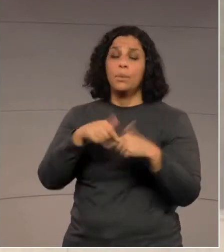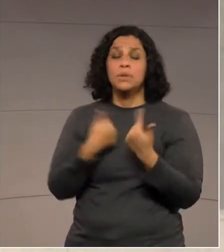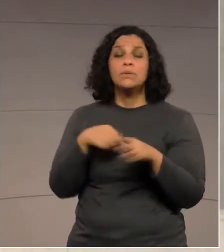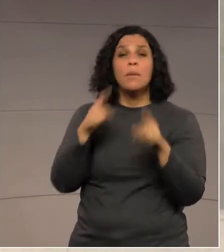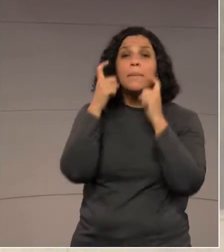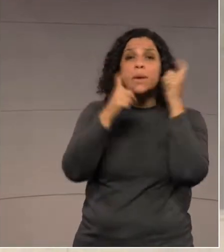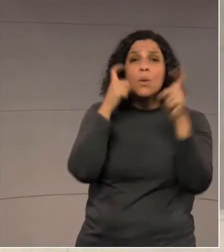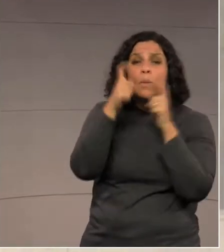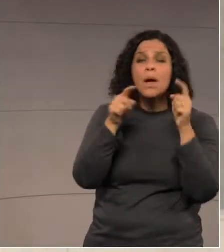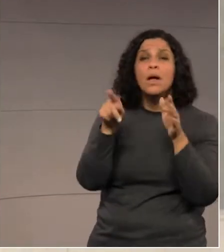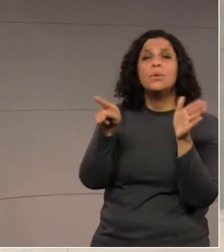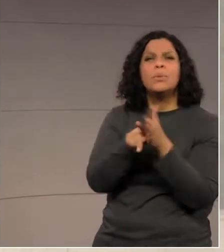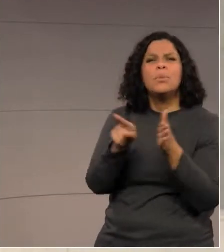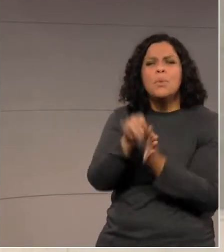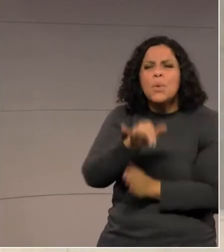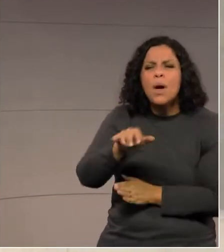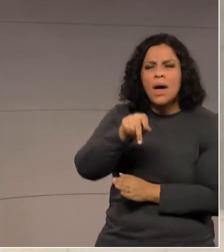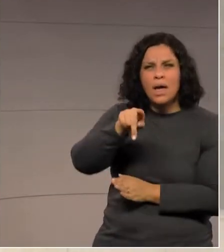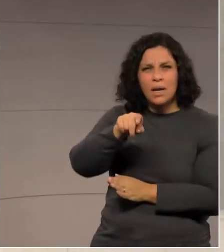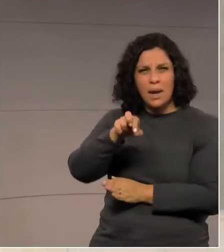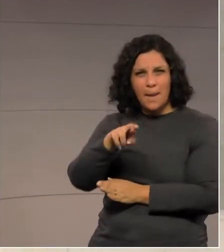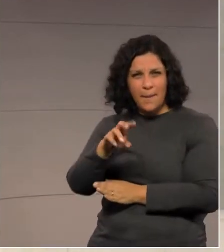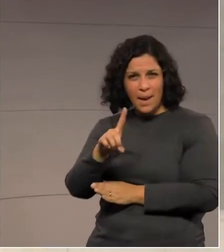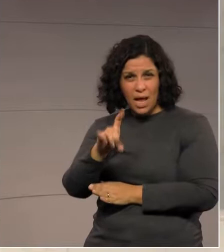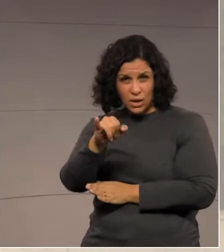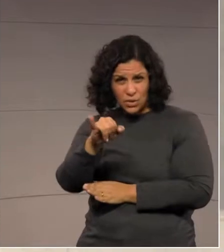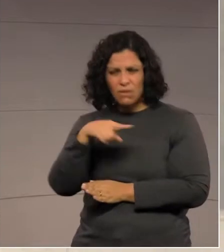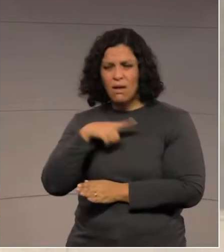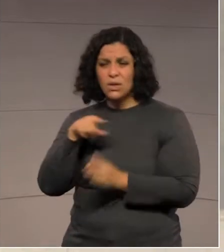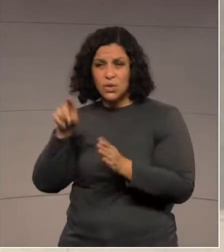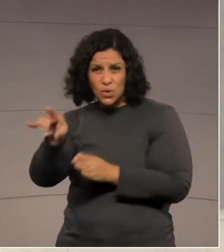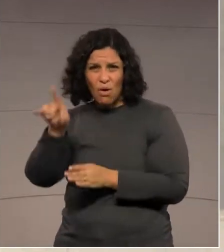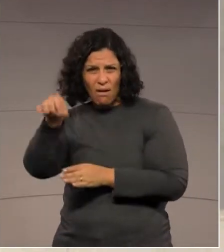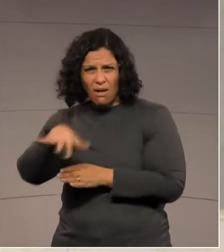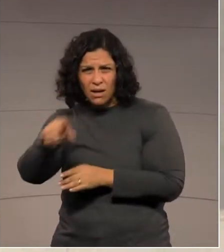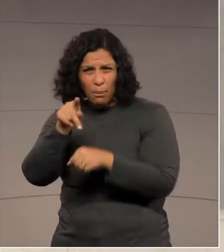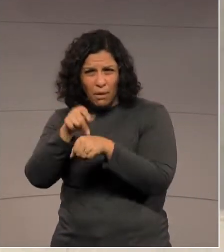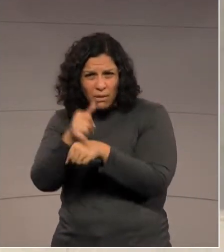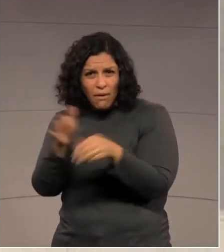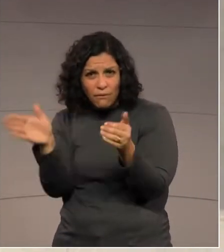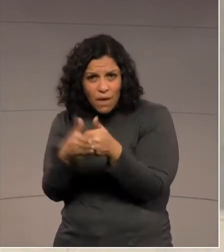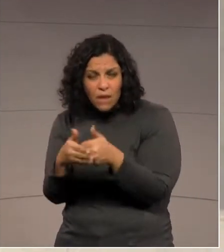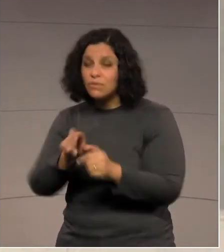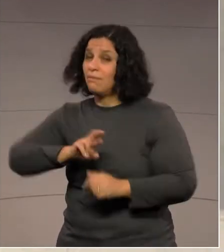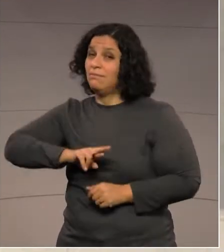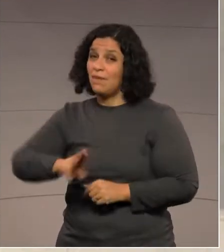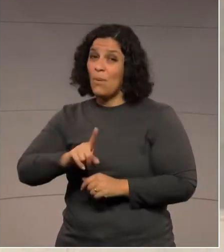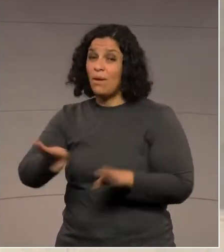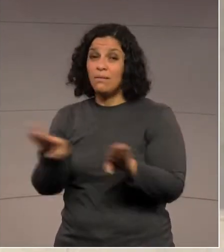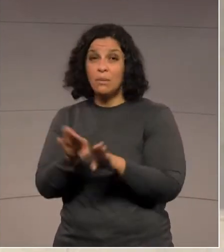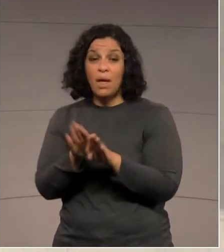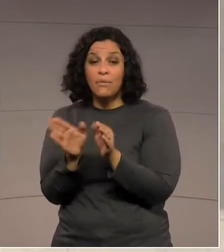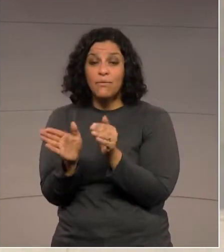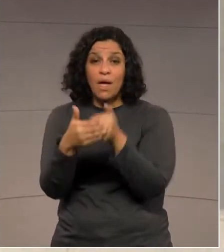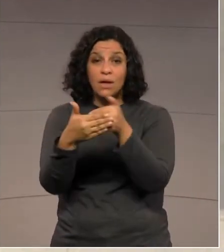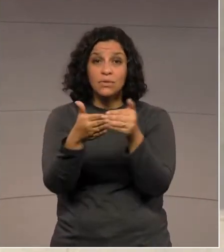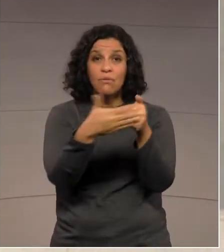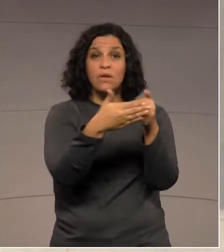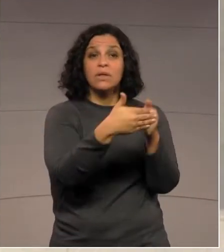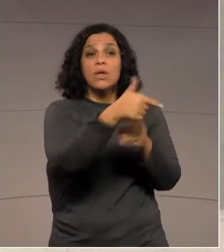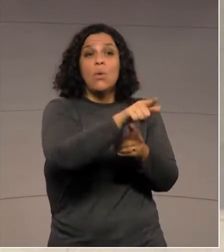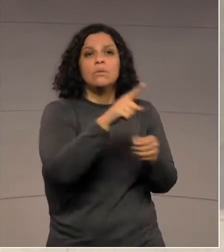escritórios da PRED, não é só do norte, do noroeste de Paranavaí que se pretende cessar a atividade,